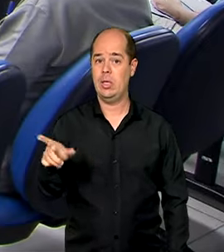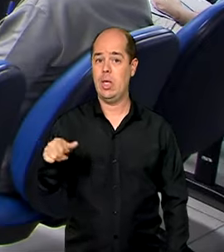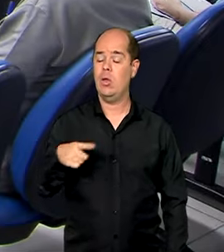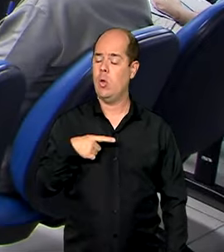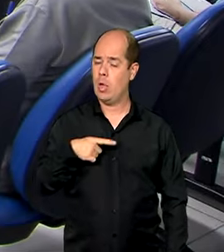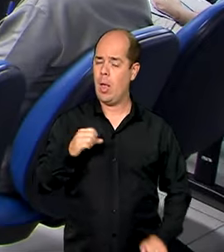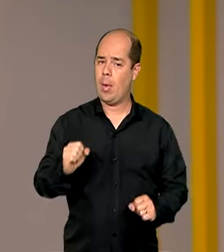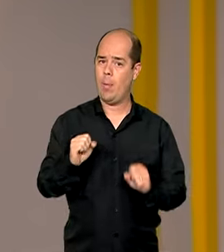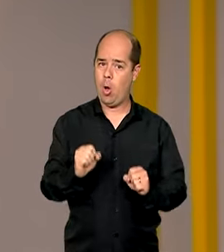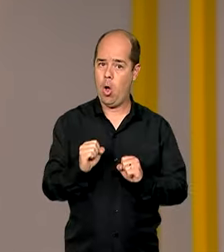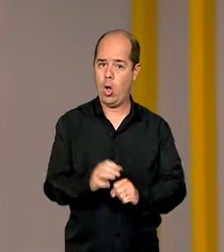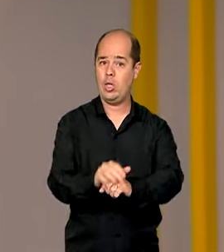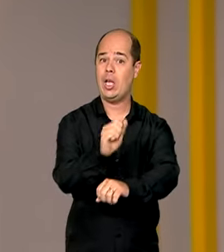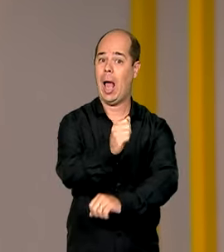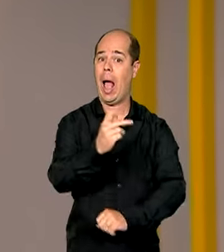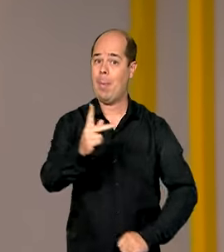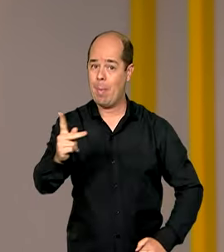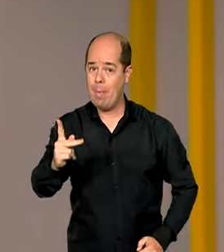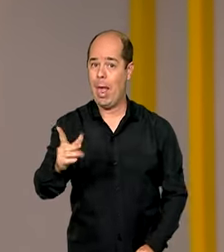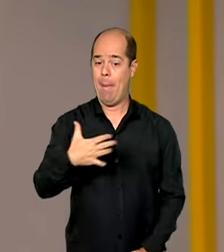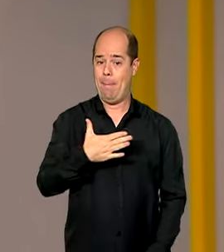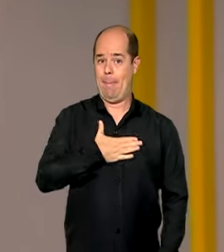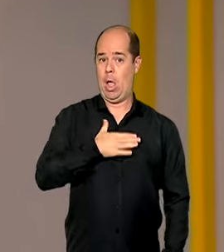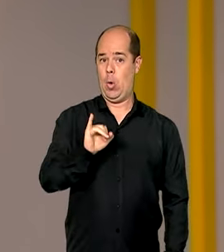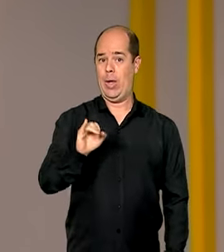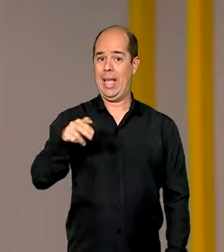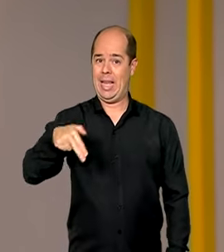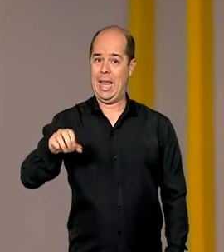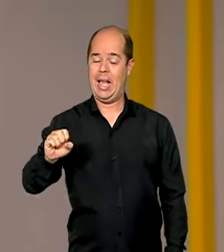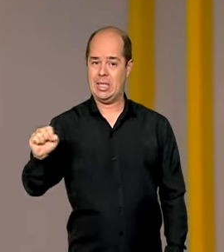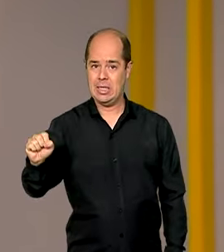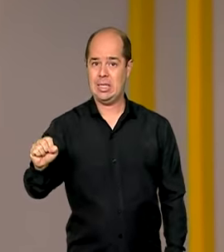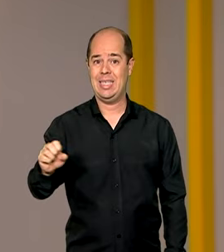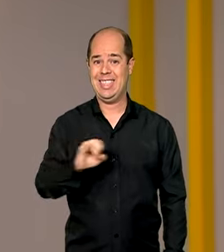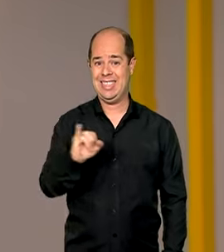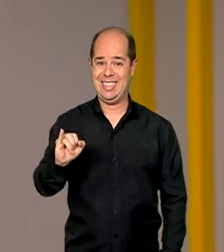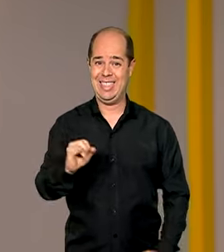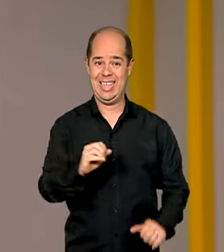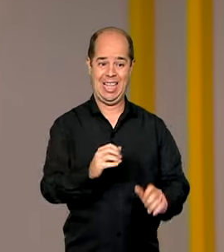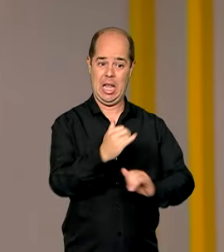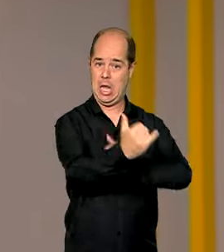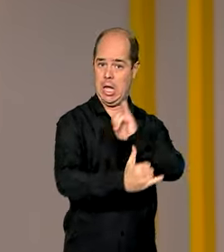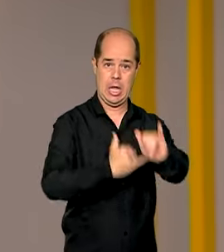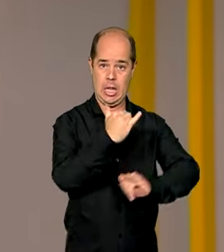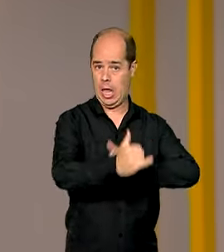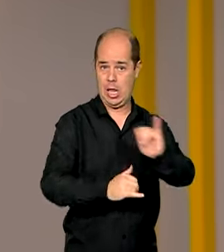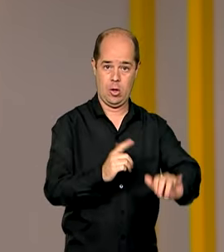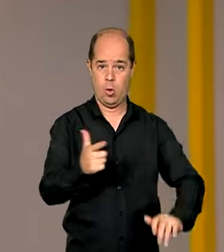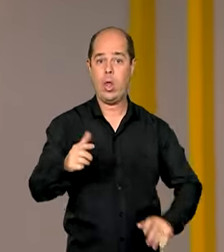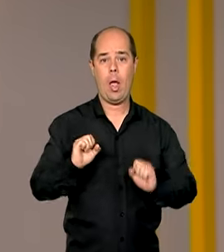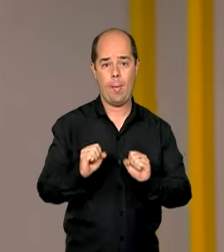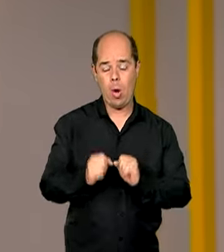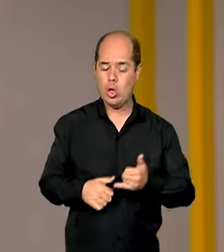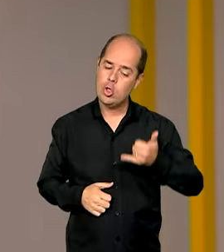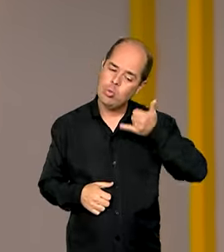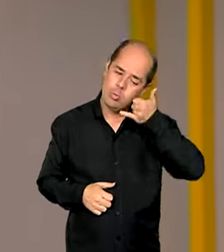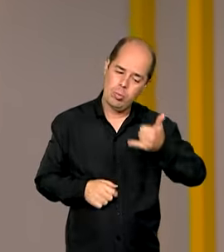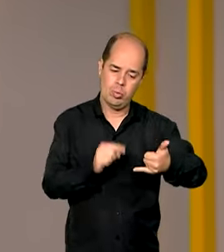INSS. Quem não tem acesso à internet pode consultar o valor a receber ligando na Central 135. 5.